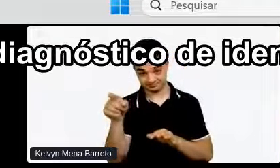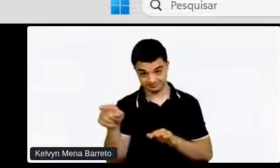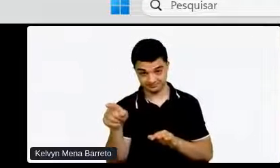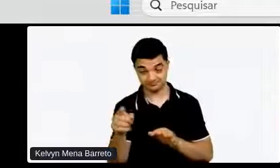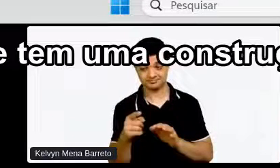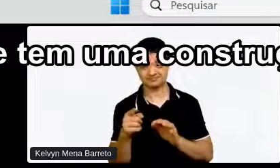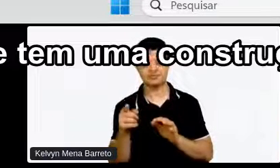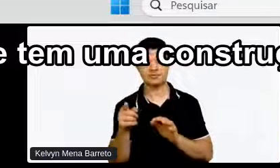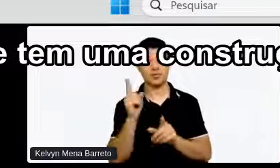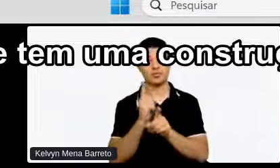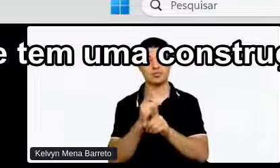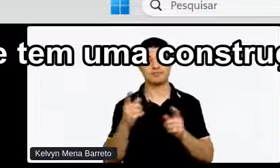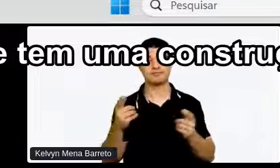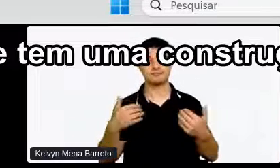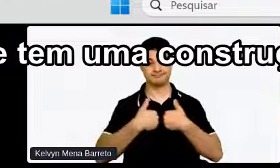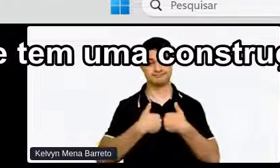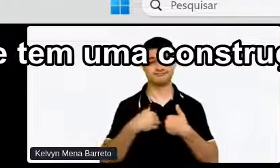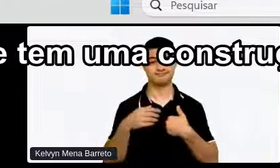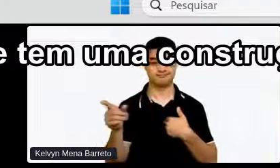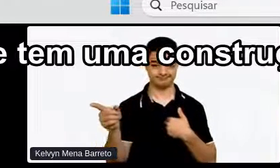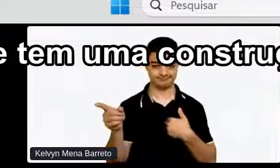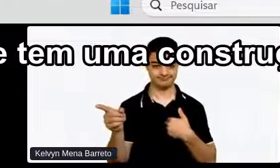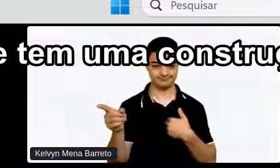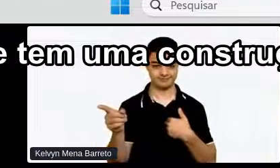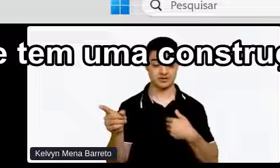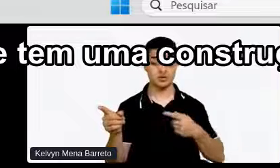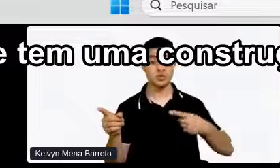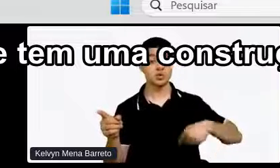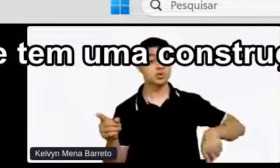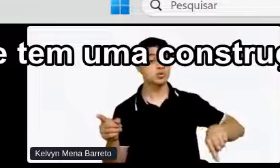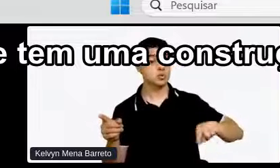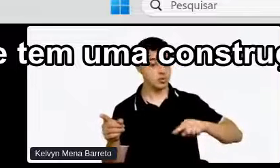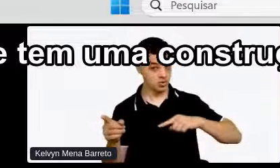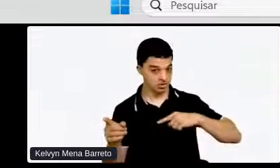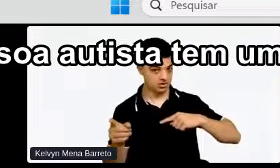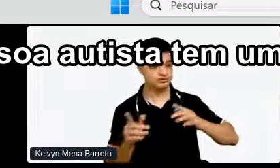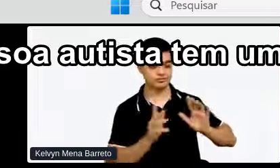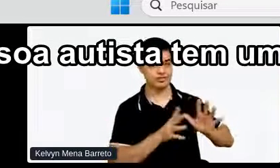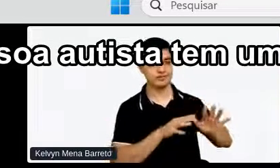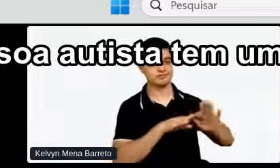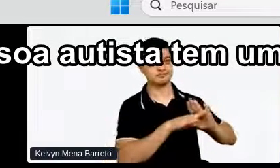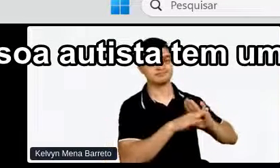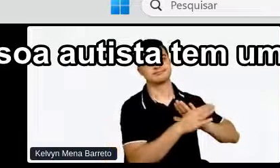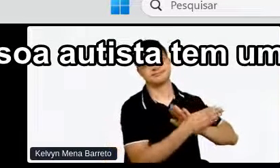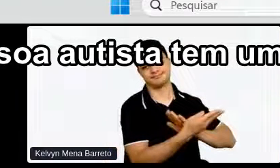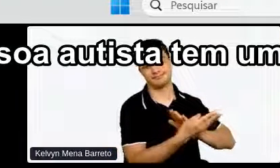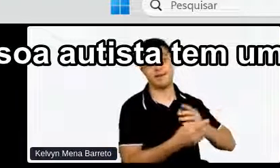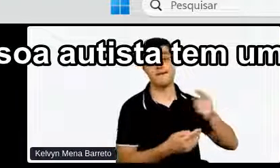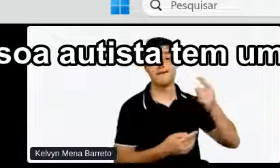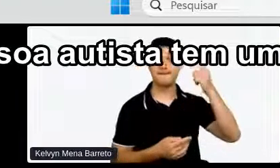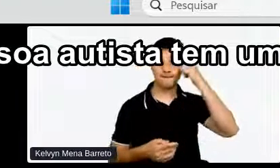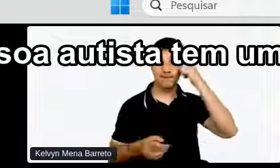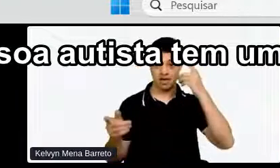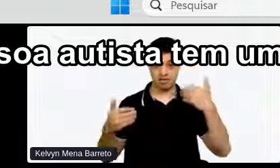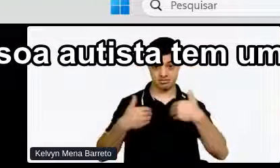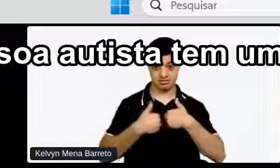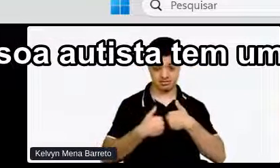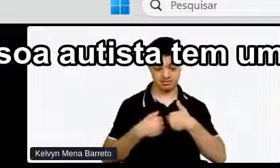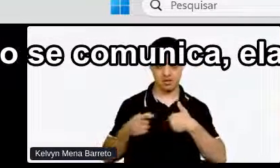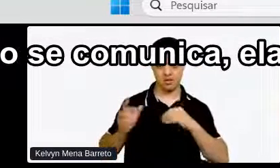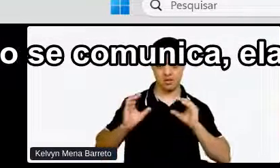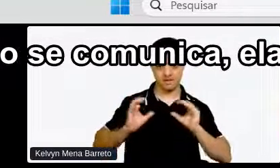autismo A gente tem uma construção social Mais defasada De que a pessoa autista Ela tem um comportamento